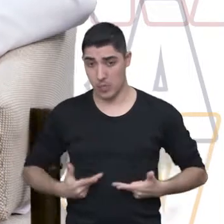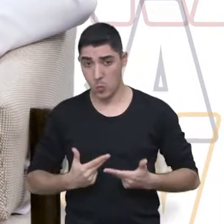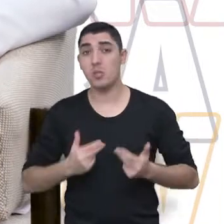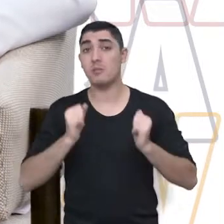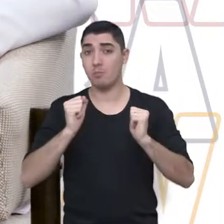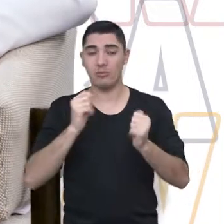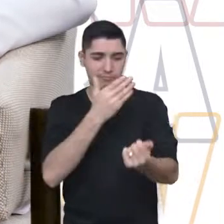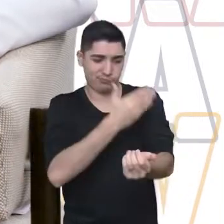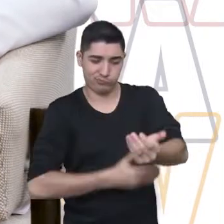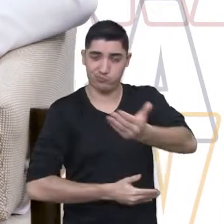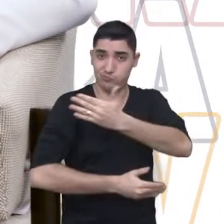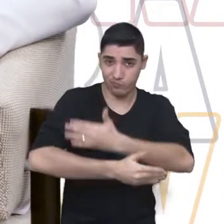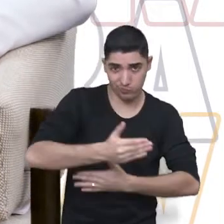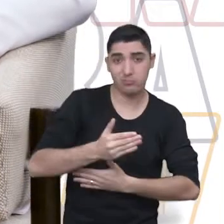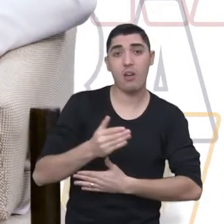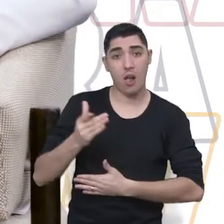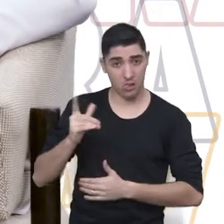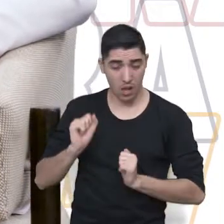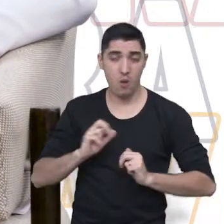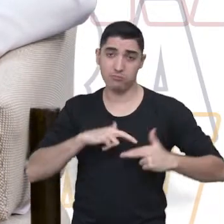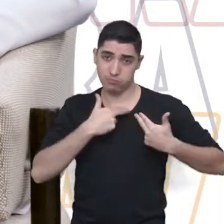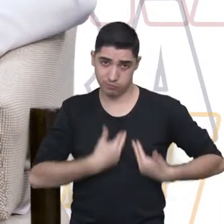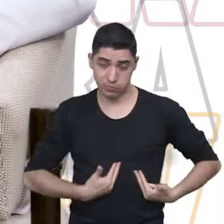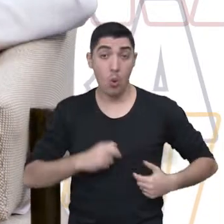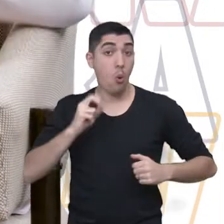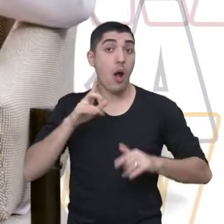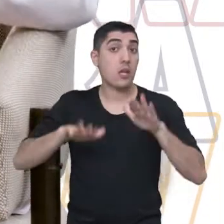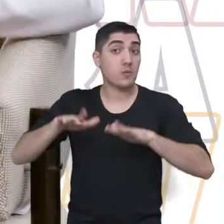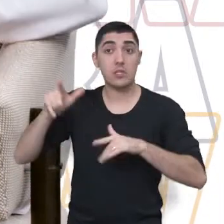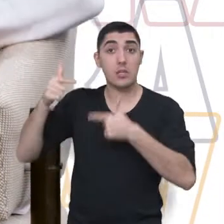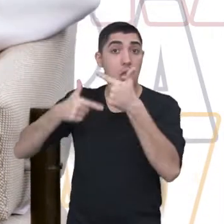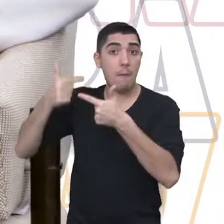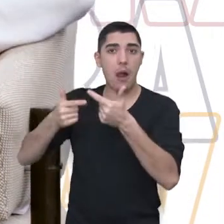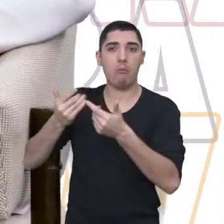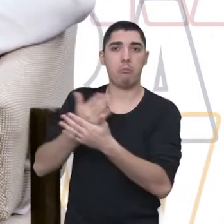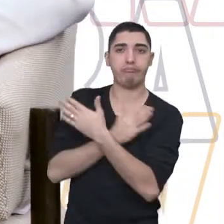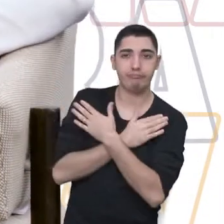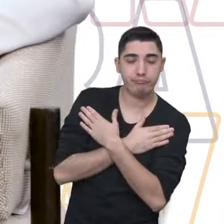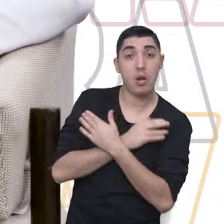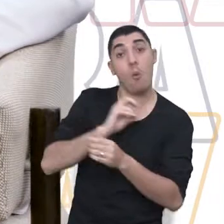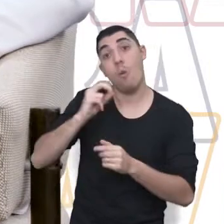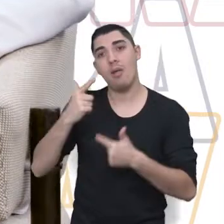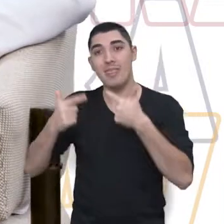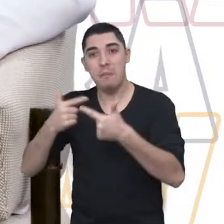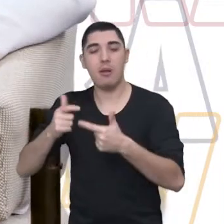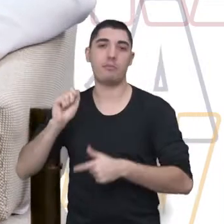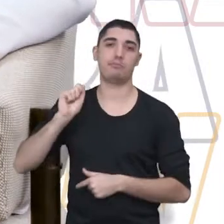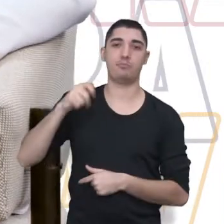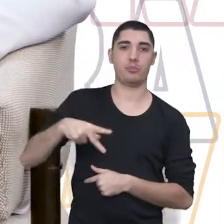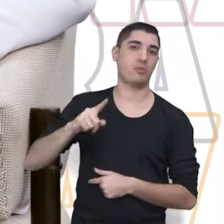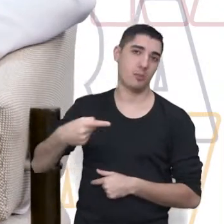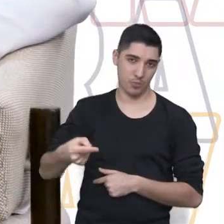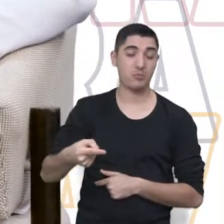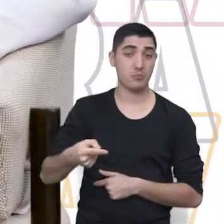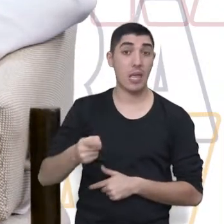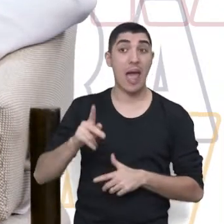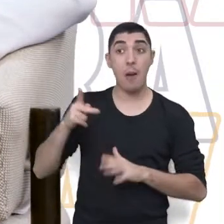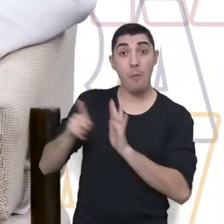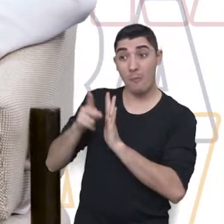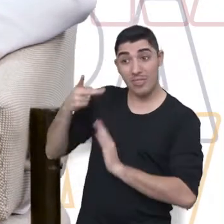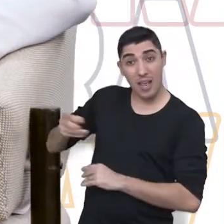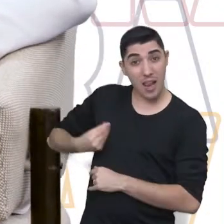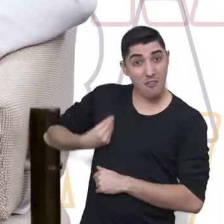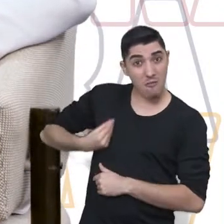amputação, às vezes a perda compulsória de um emprego, uma aposentadoria. Então, tudo que vai mudar radicalmente a minha